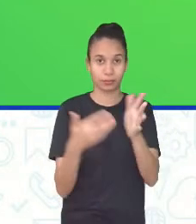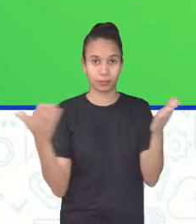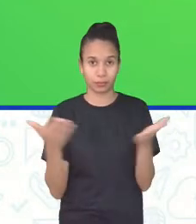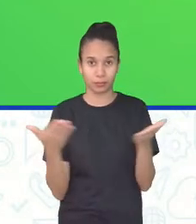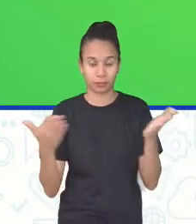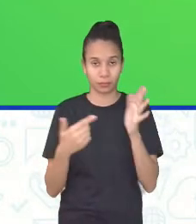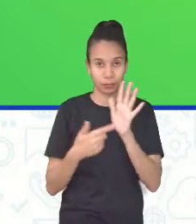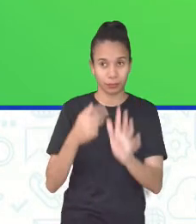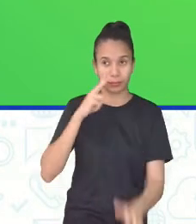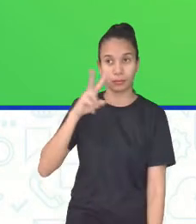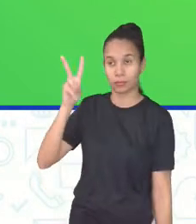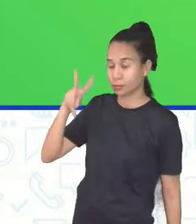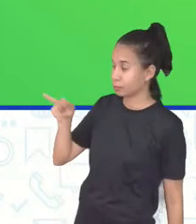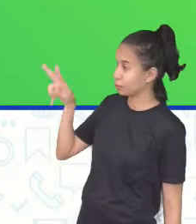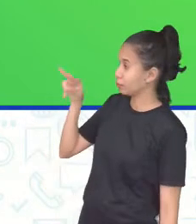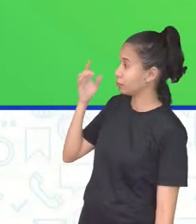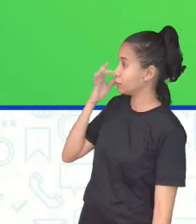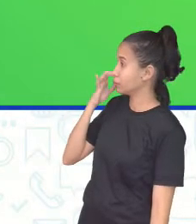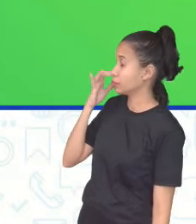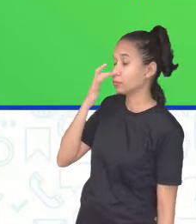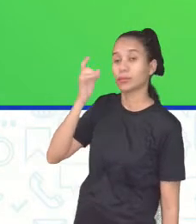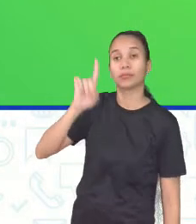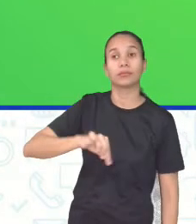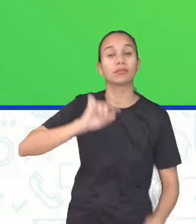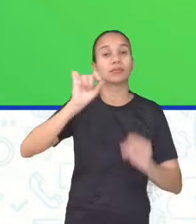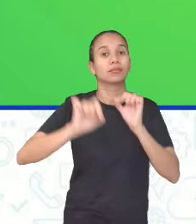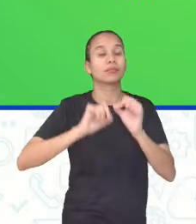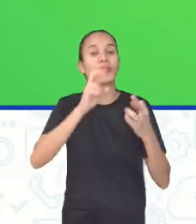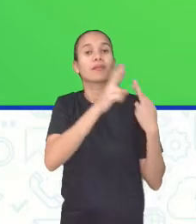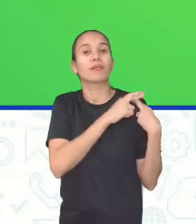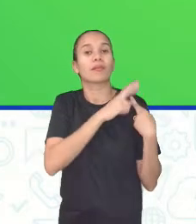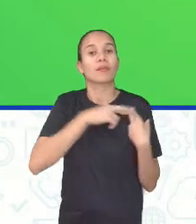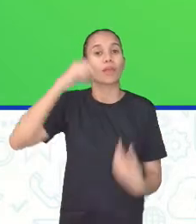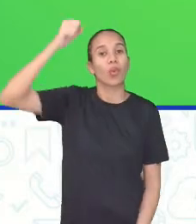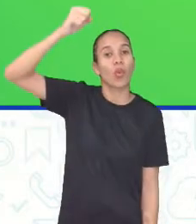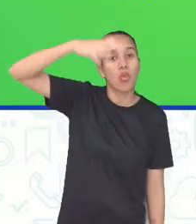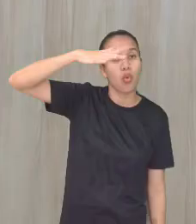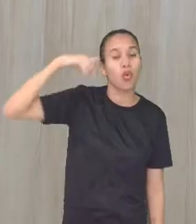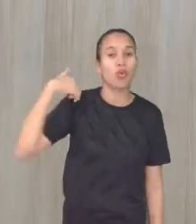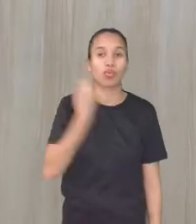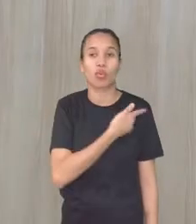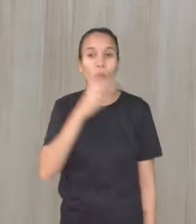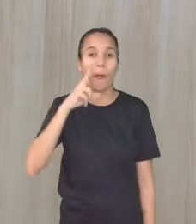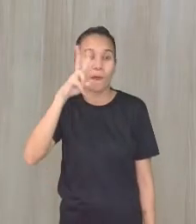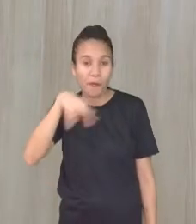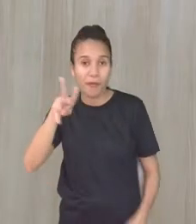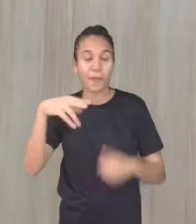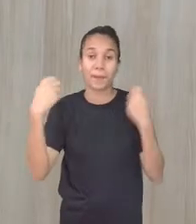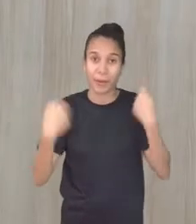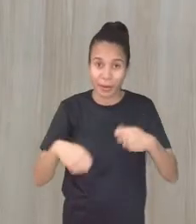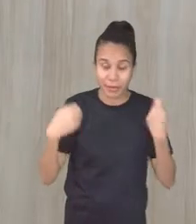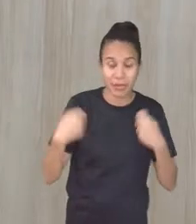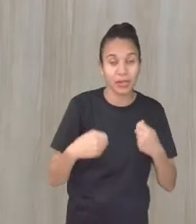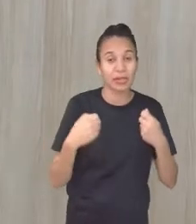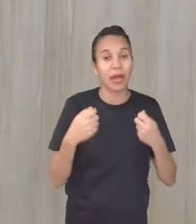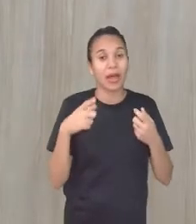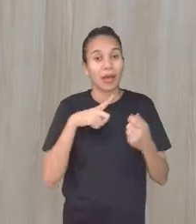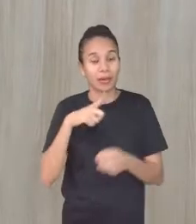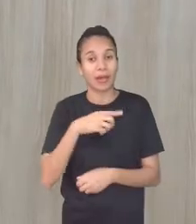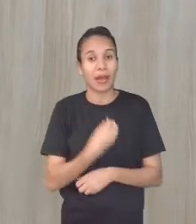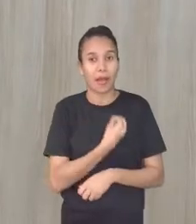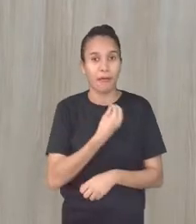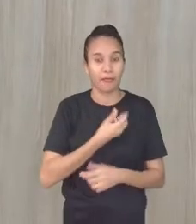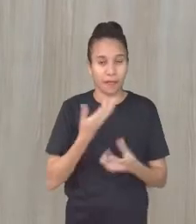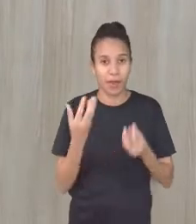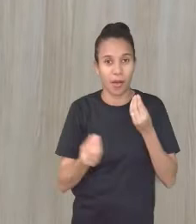apontar aqui agora é graças à luz. Então, para a gente poder enxergar, a gente vai ter que contar com a questão aí